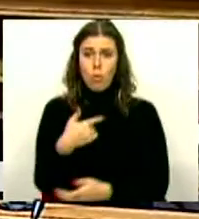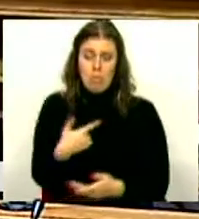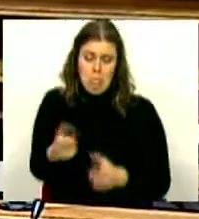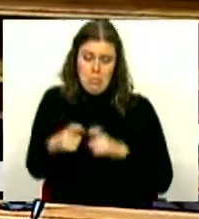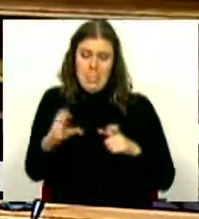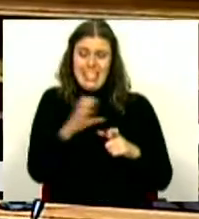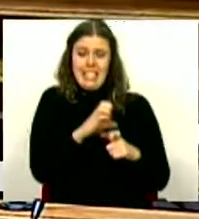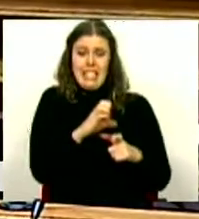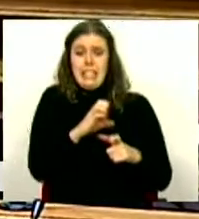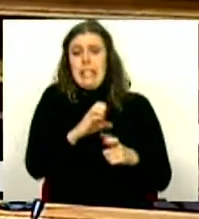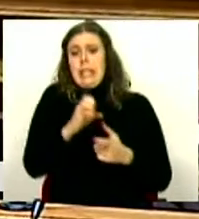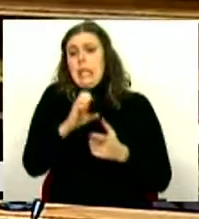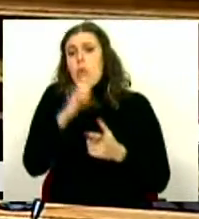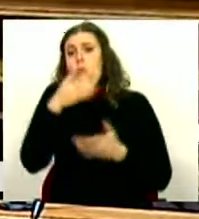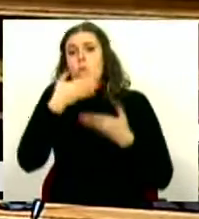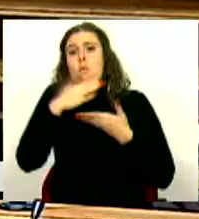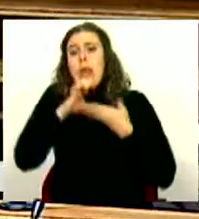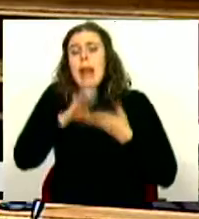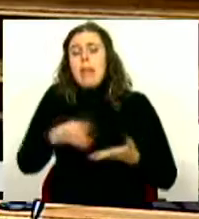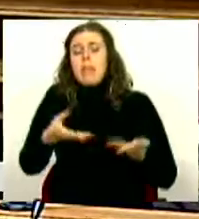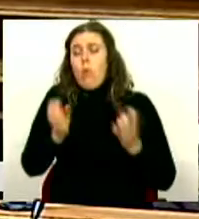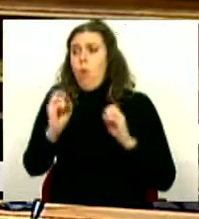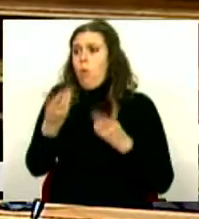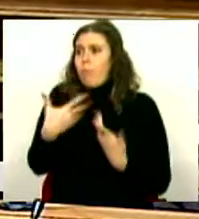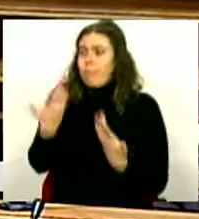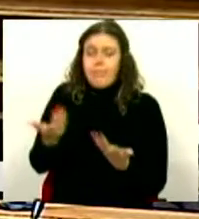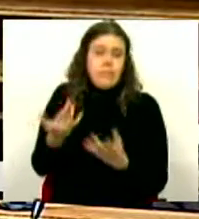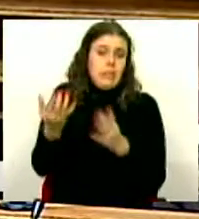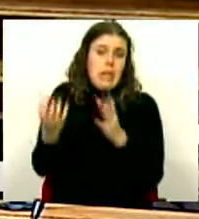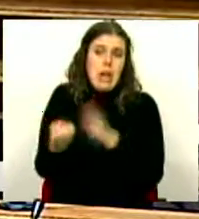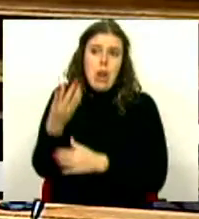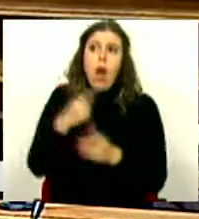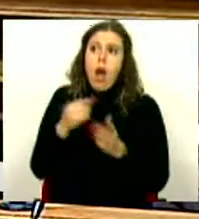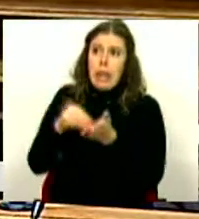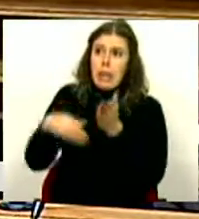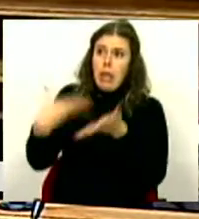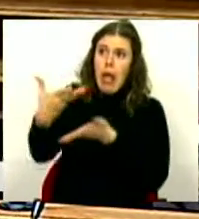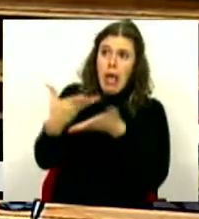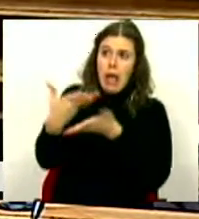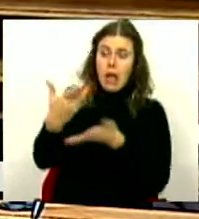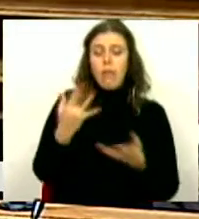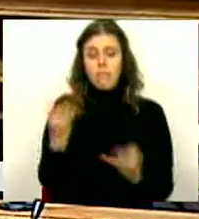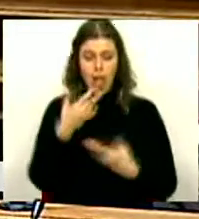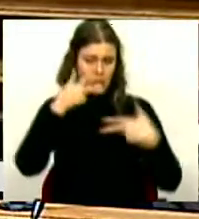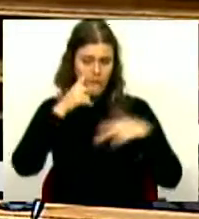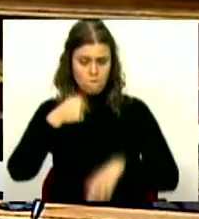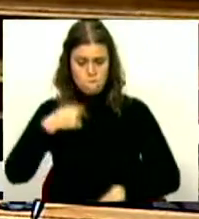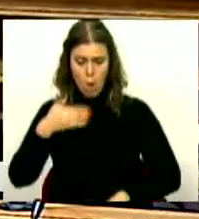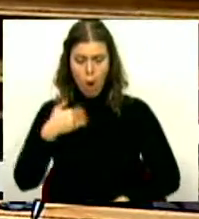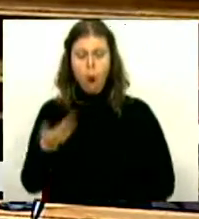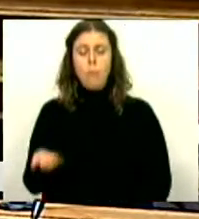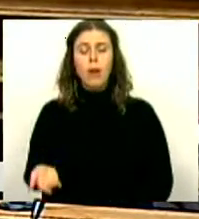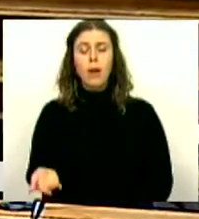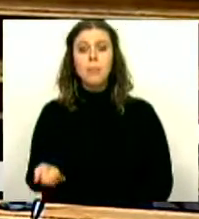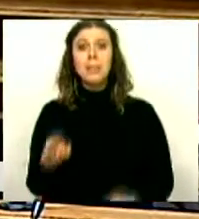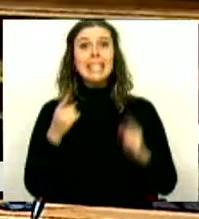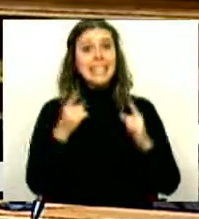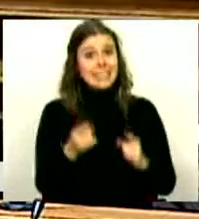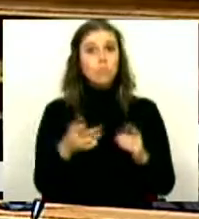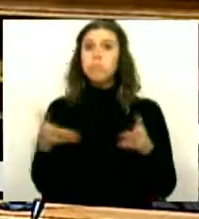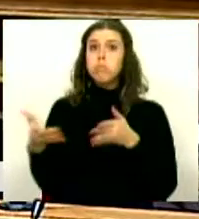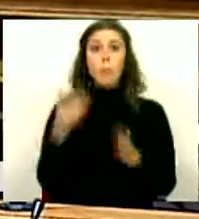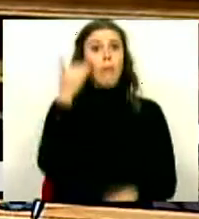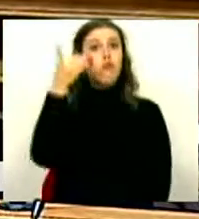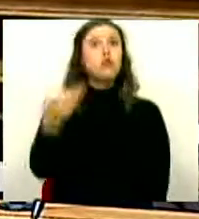crédito ou cupons respectivos, estabelecendo uma relação contratual segundo a nossa livre vontade. E esse caminho é um caminho